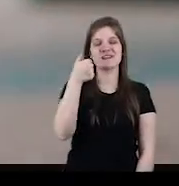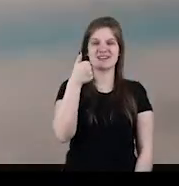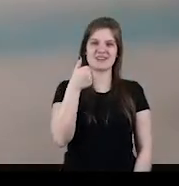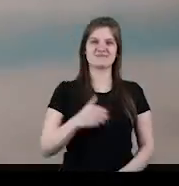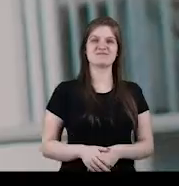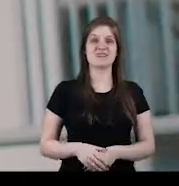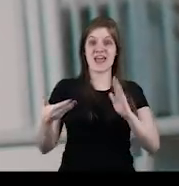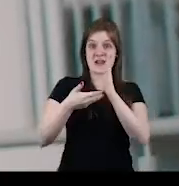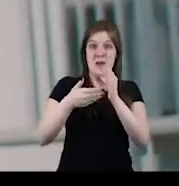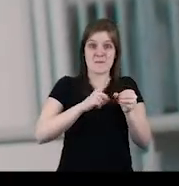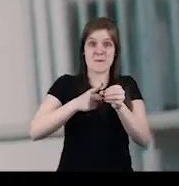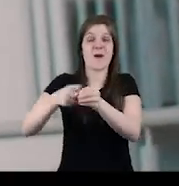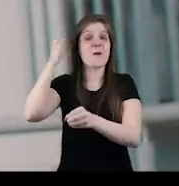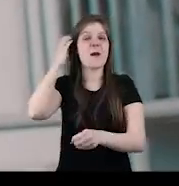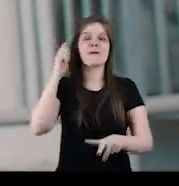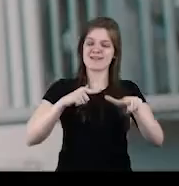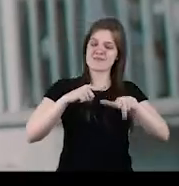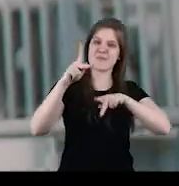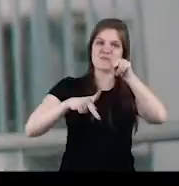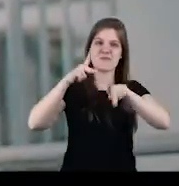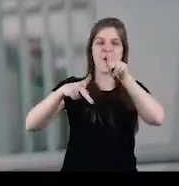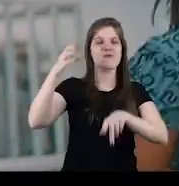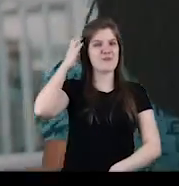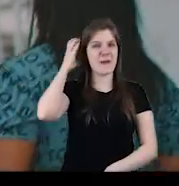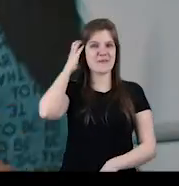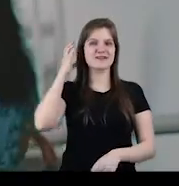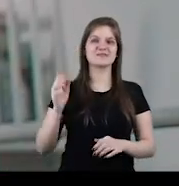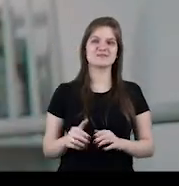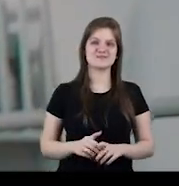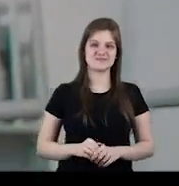melhorar. Câmara Municipal de Cuiabá, trabalhando pelo povo cuiabano.